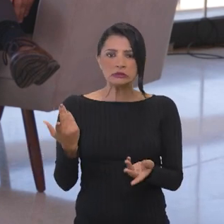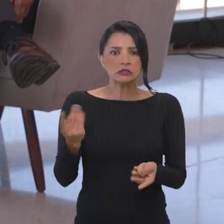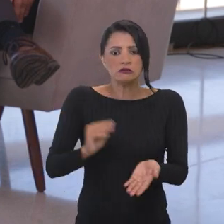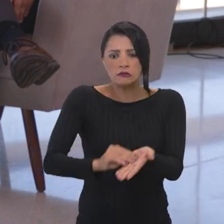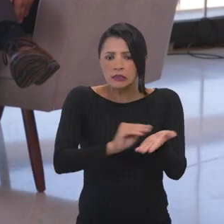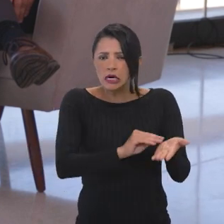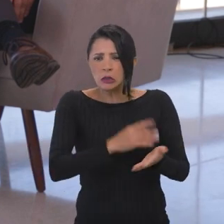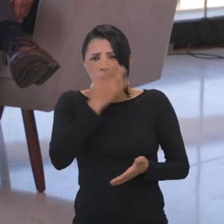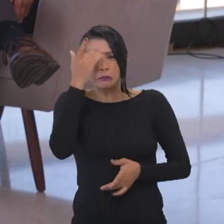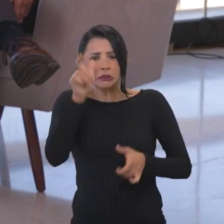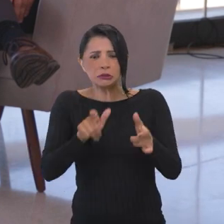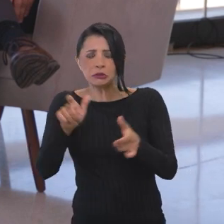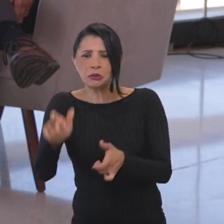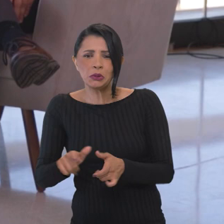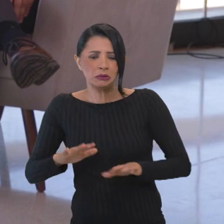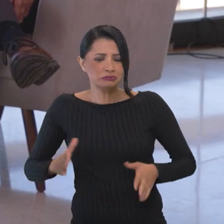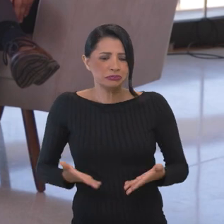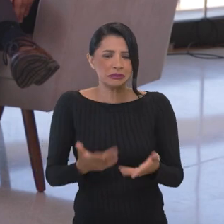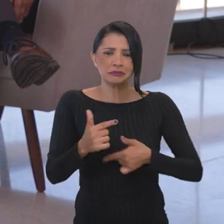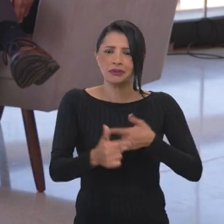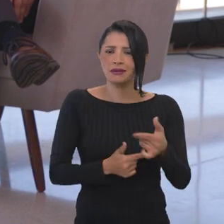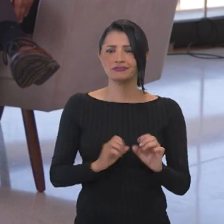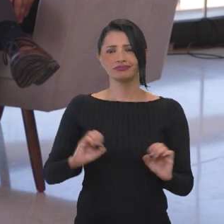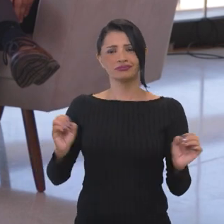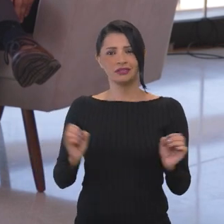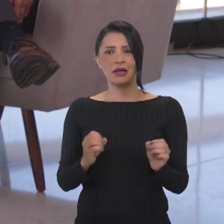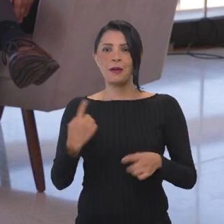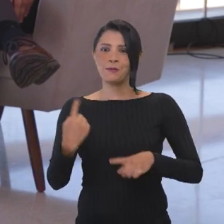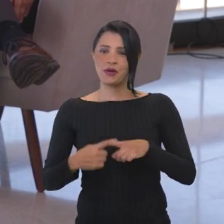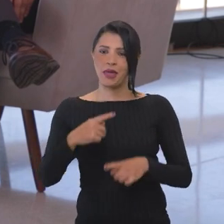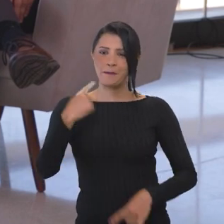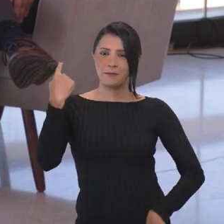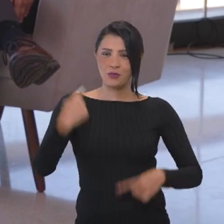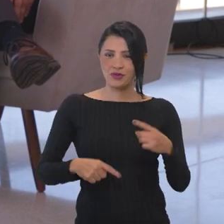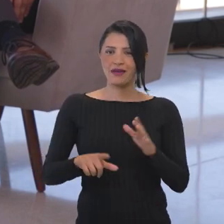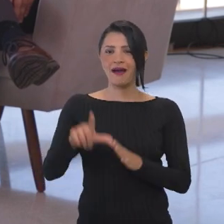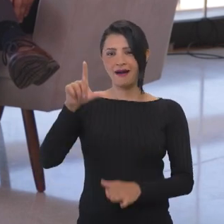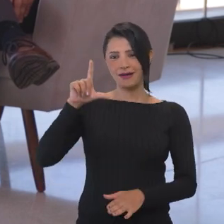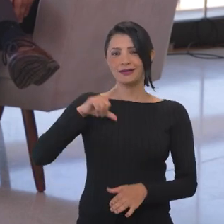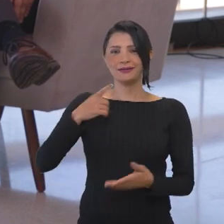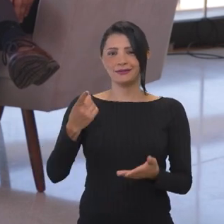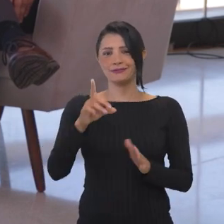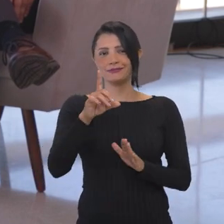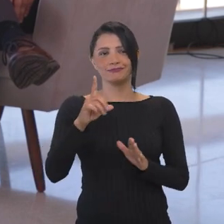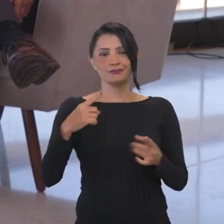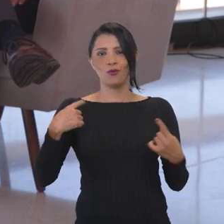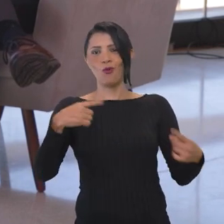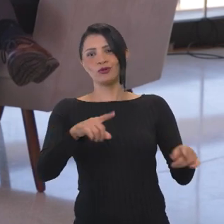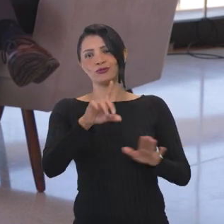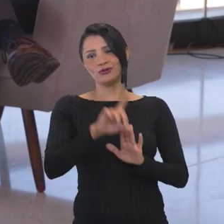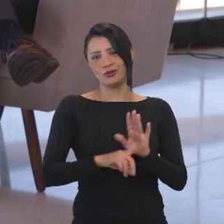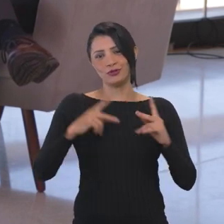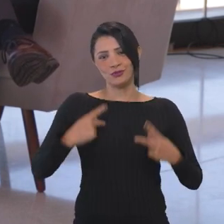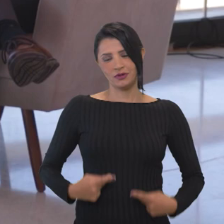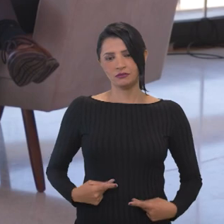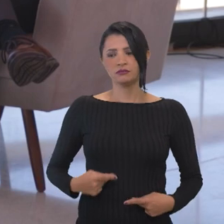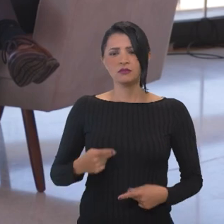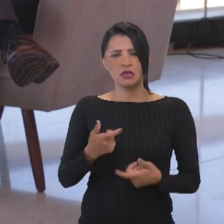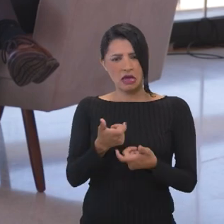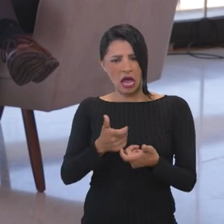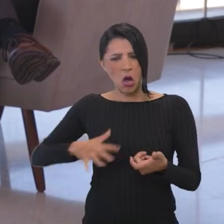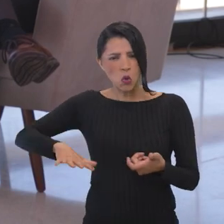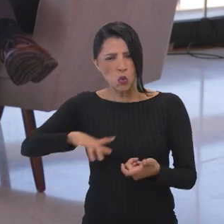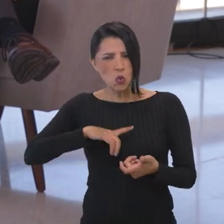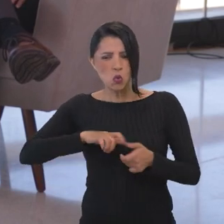totalmente precarizados, sem gente, sem estímulo para trabalhar. Porque a política era um pouco até anti-direitos humanos, né. Alguns foram fundidos em